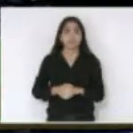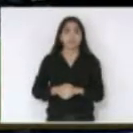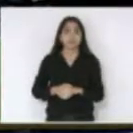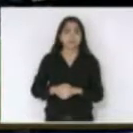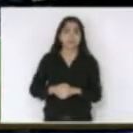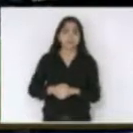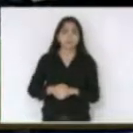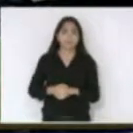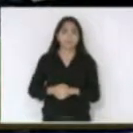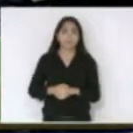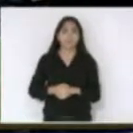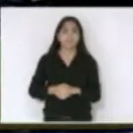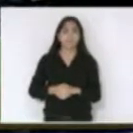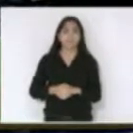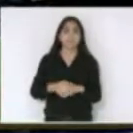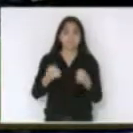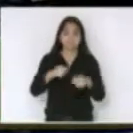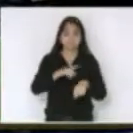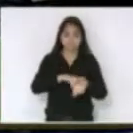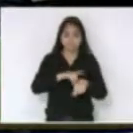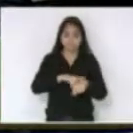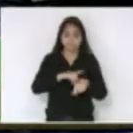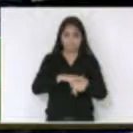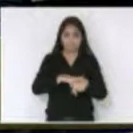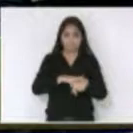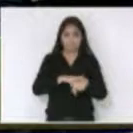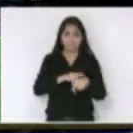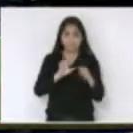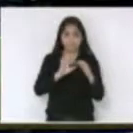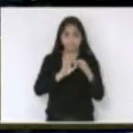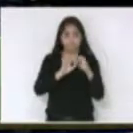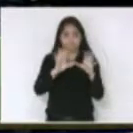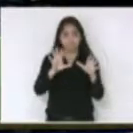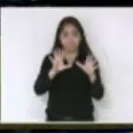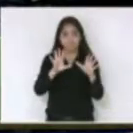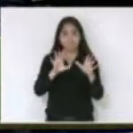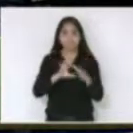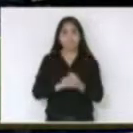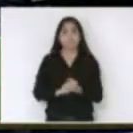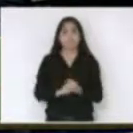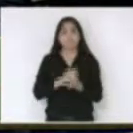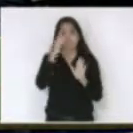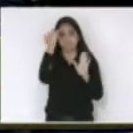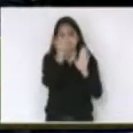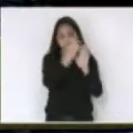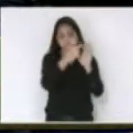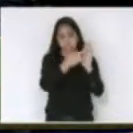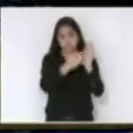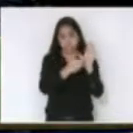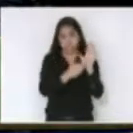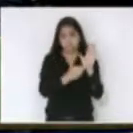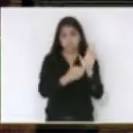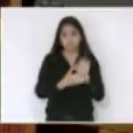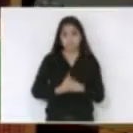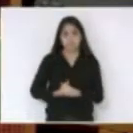entender necessário dentro do regimento conforme sugestão do deputado Fernando Coruja